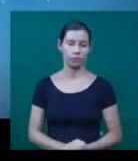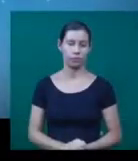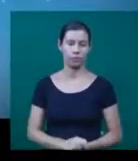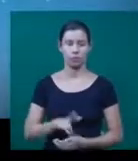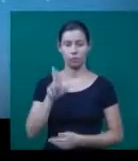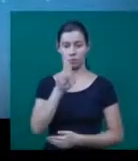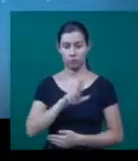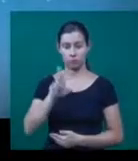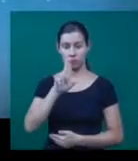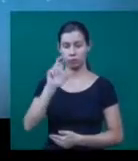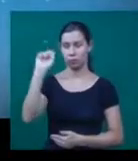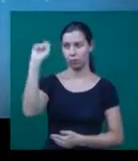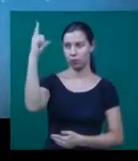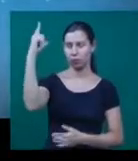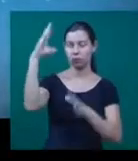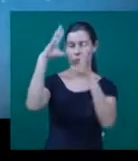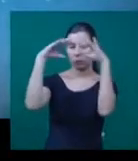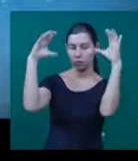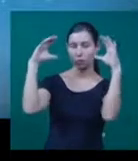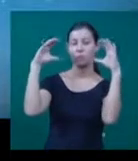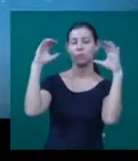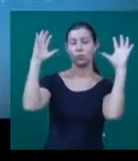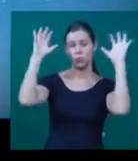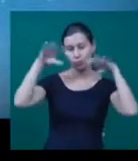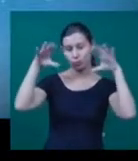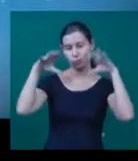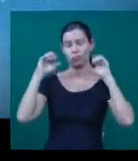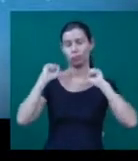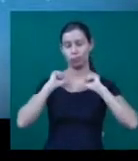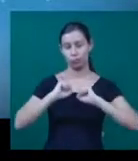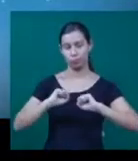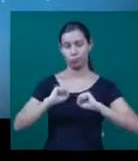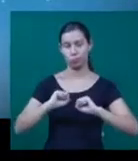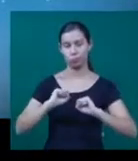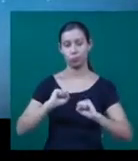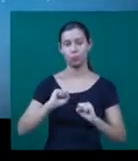Em Uberlândia, sol entre nuvens e pancadas de chuva ao longo do dia.